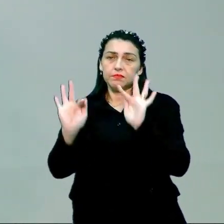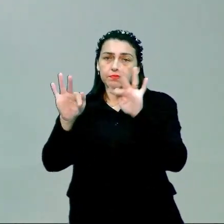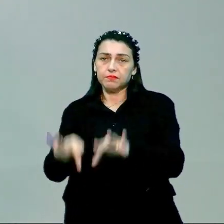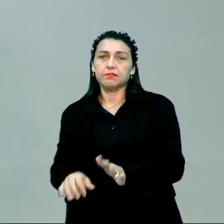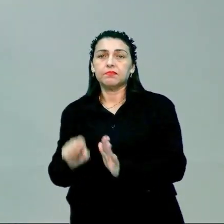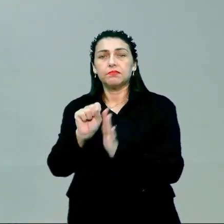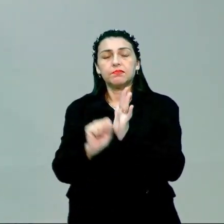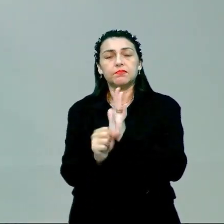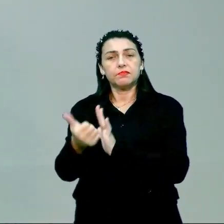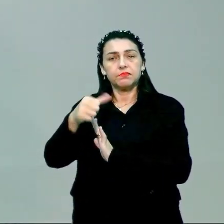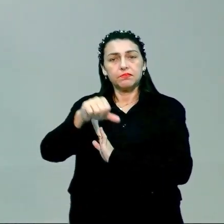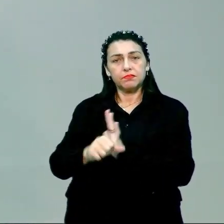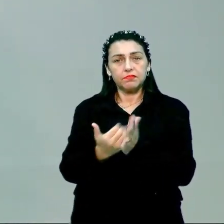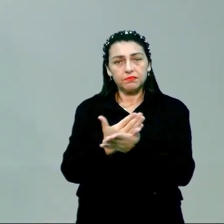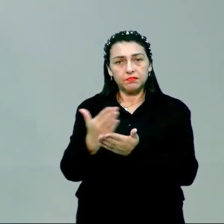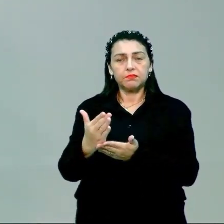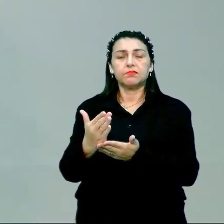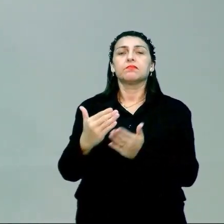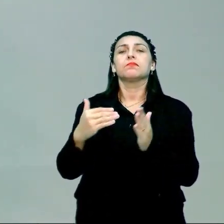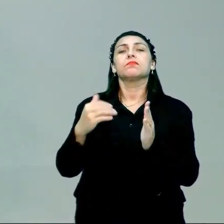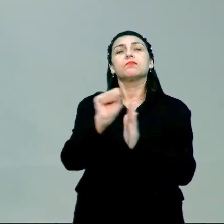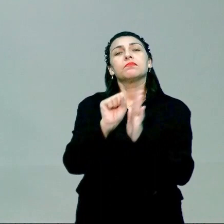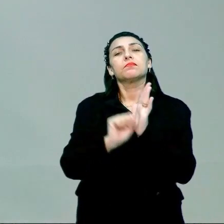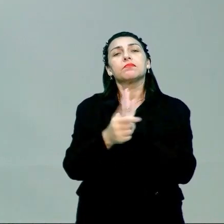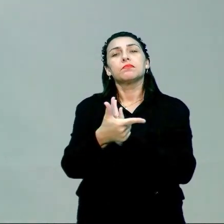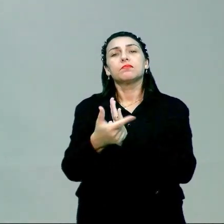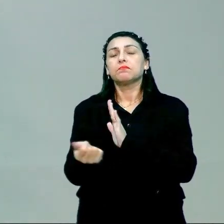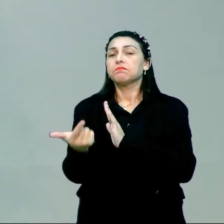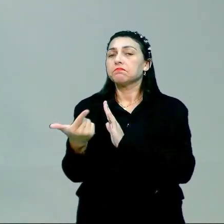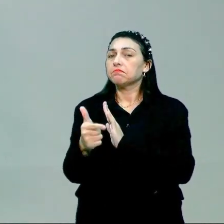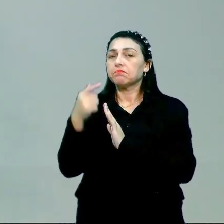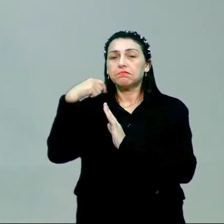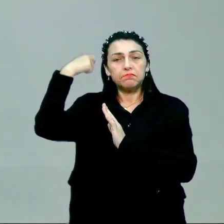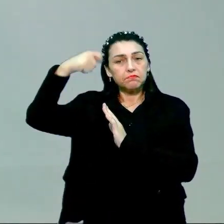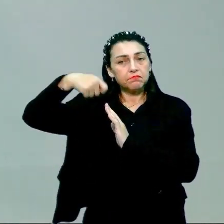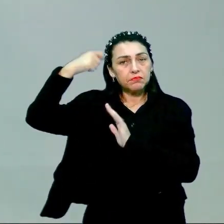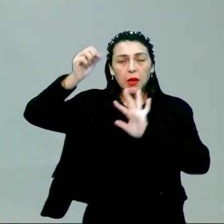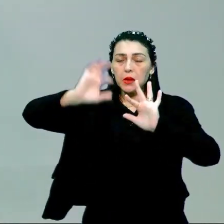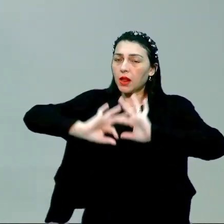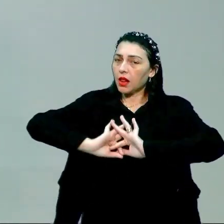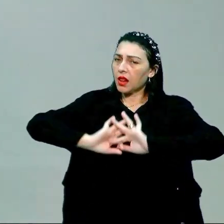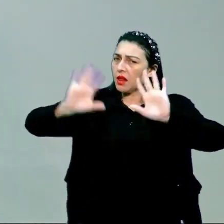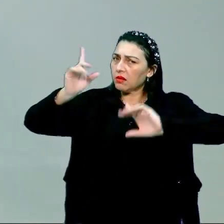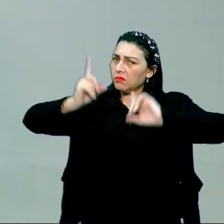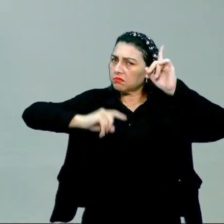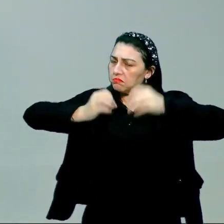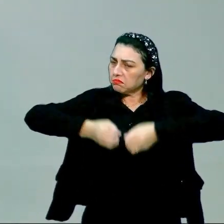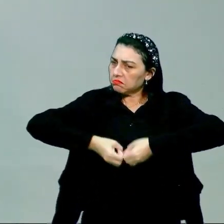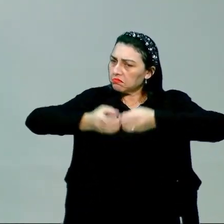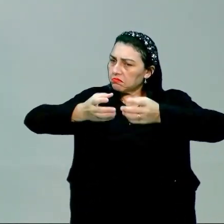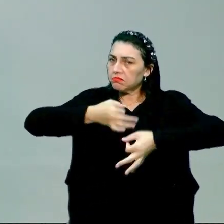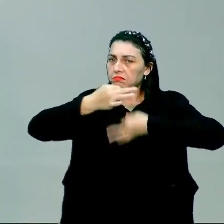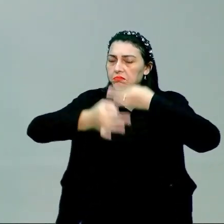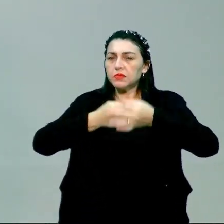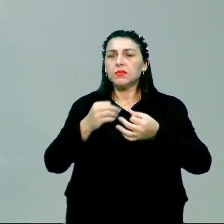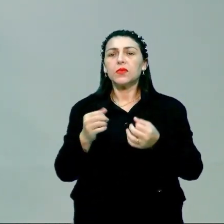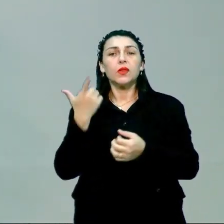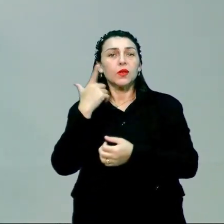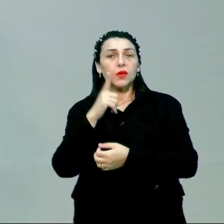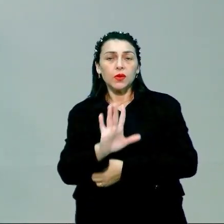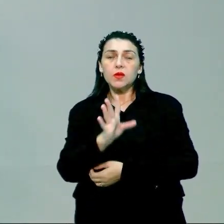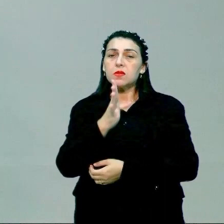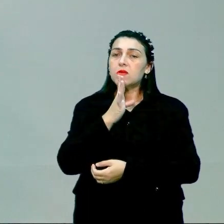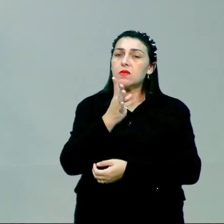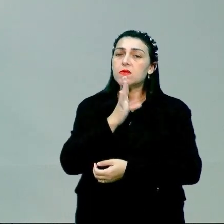século XIX, para início do século XX, não tem artistas com essa liberdade de expressão, tal qual nós conhecemos